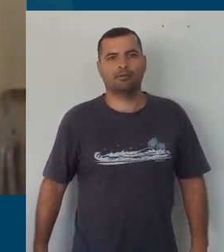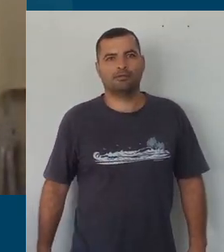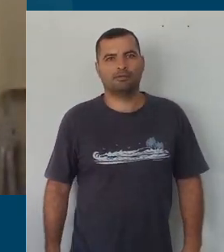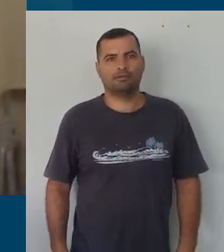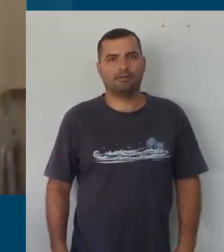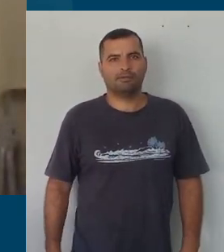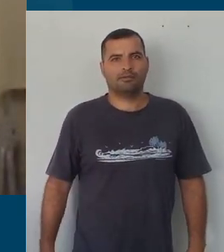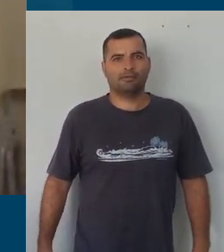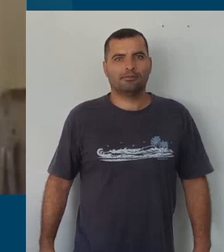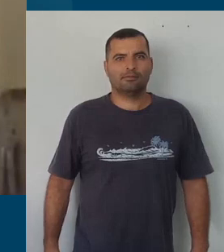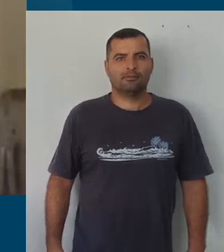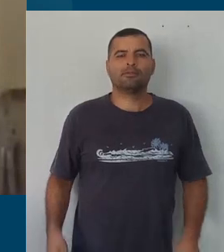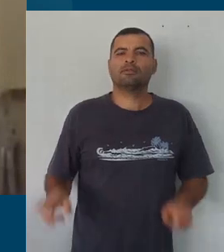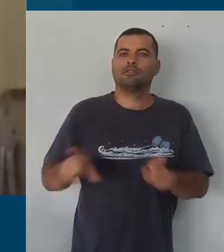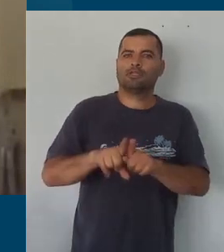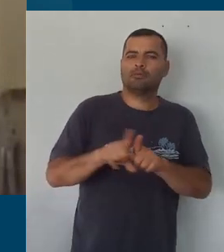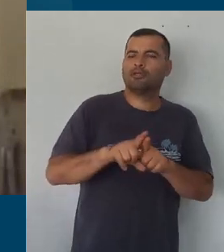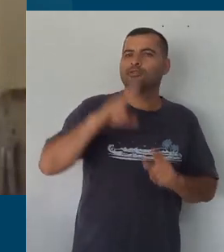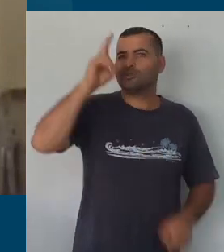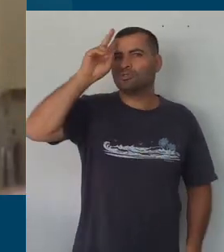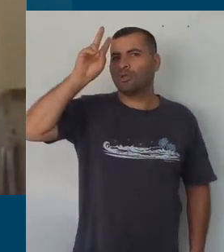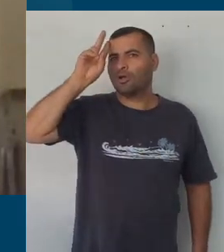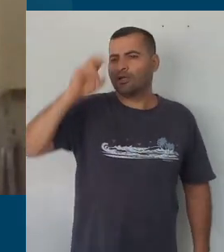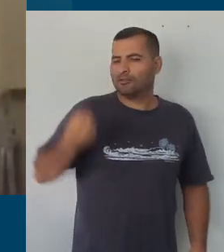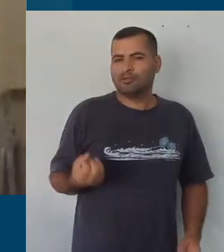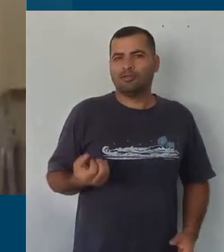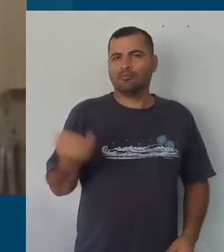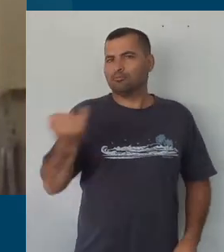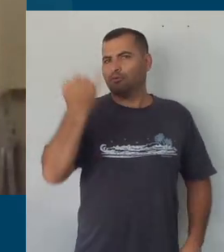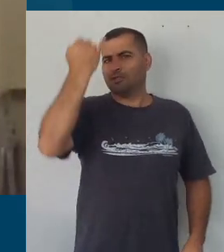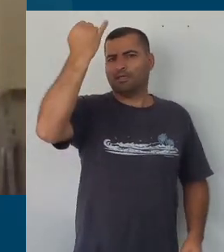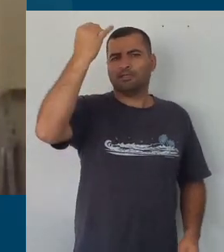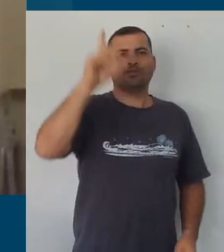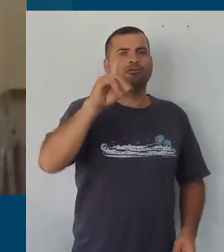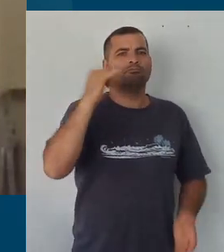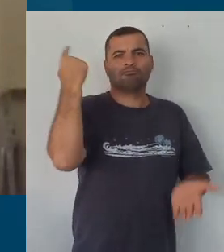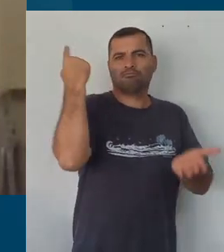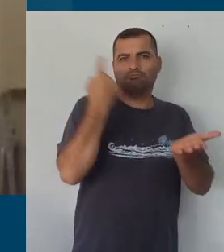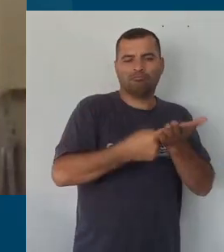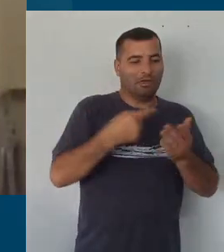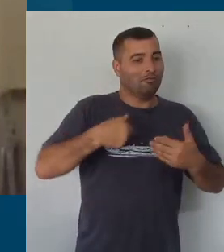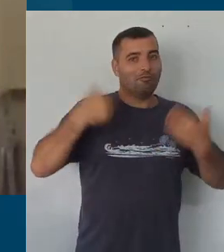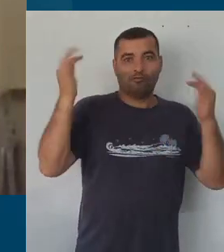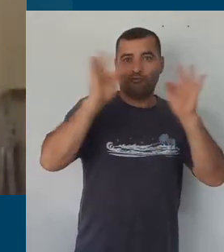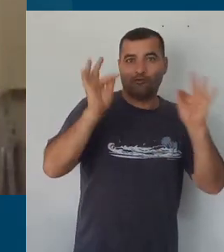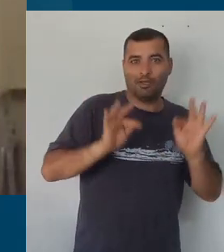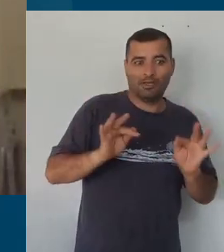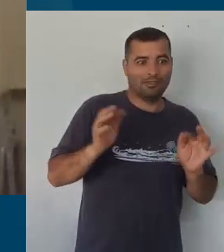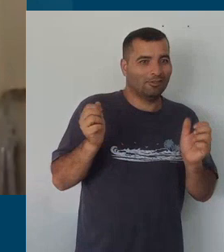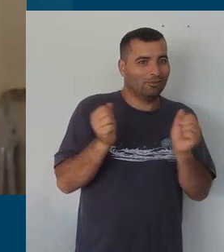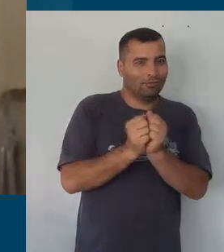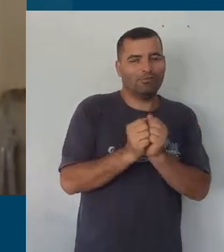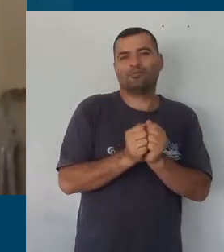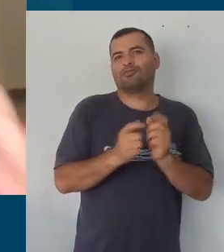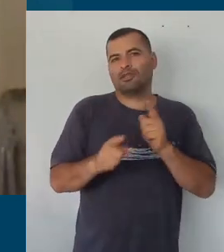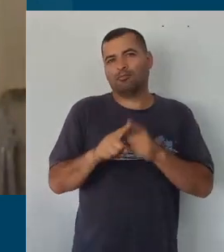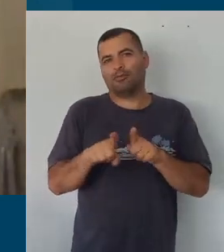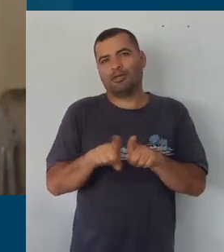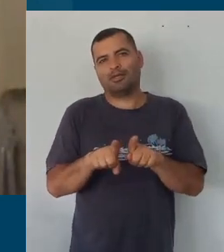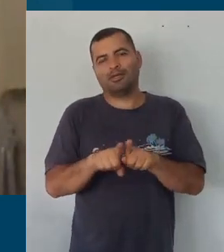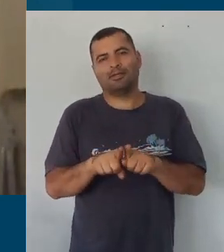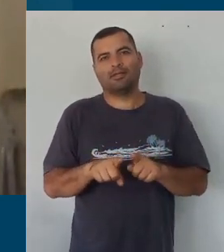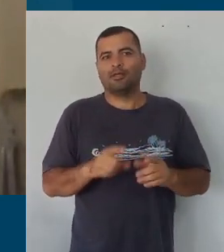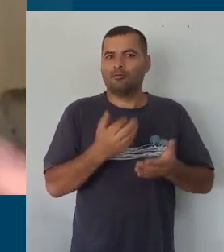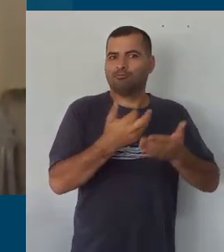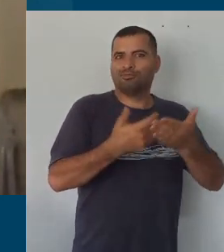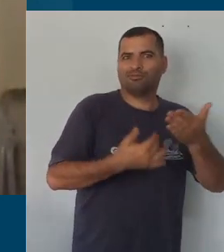Momento histórico para a educação, feliz por fazer parte desse momento, tem muita coisa, eu